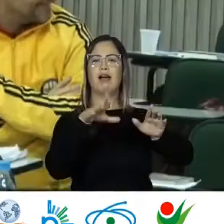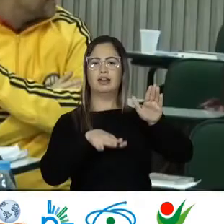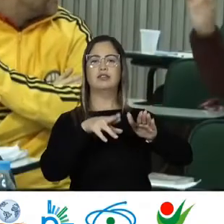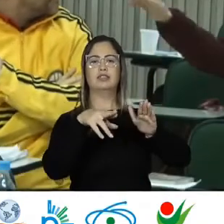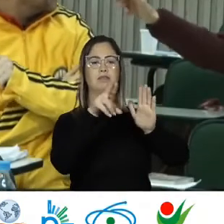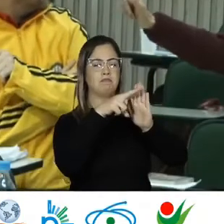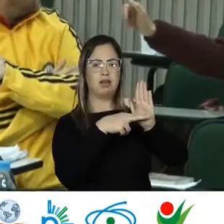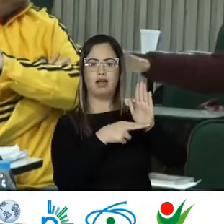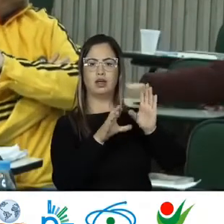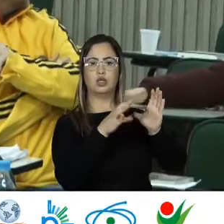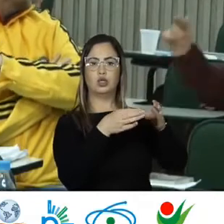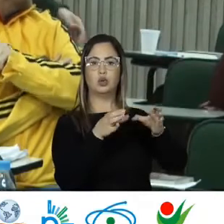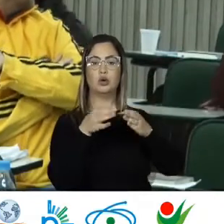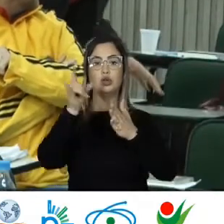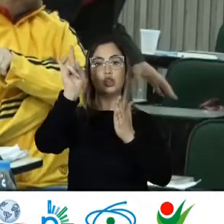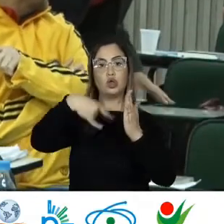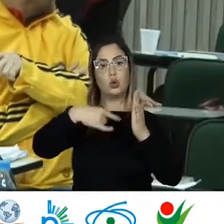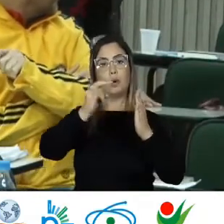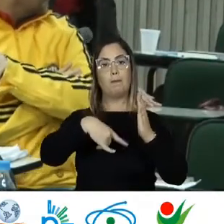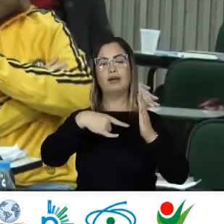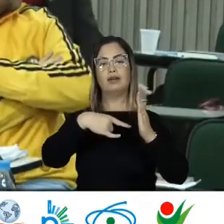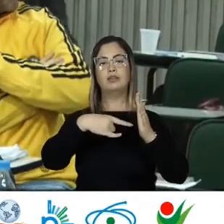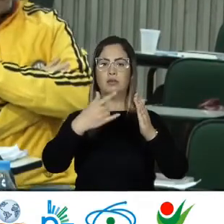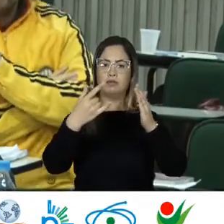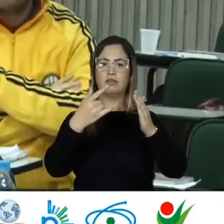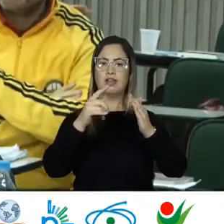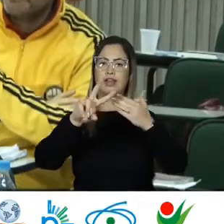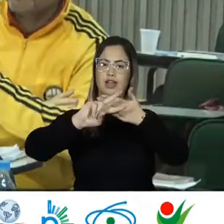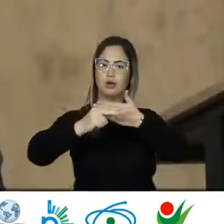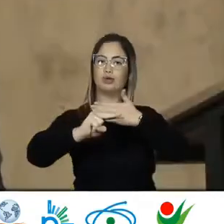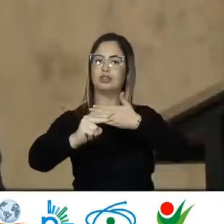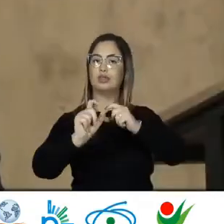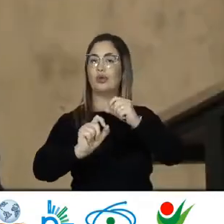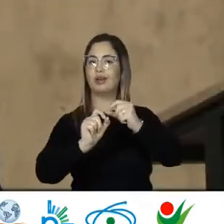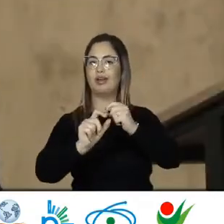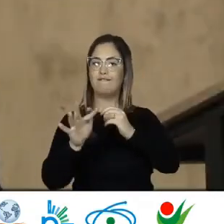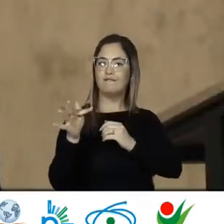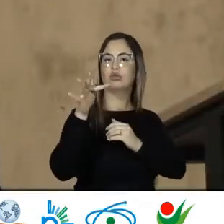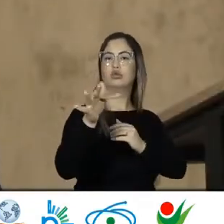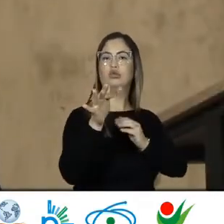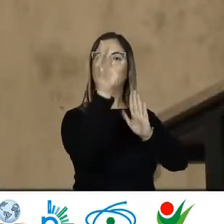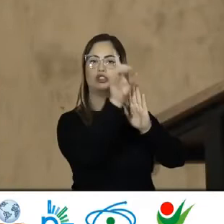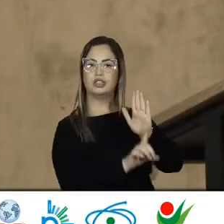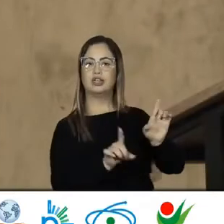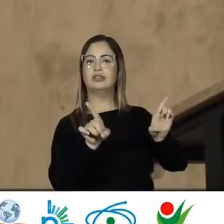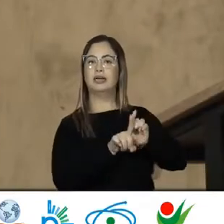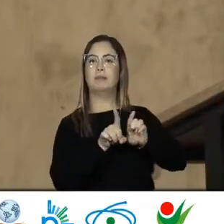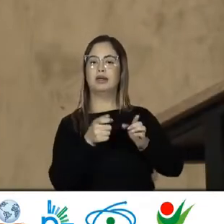assumir Quando você atravessa Aquele estado nacional Ela vai impactar Direitos e deveres Que você vai ter Mais ali adiante